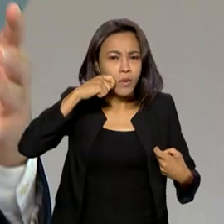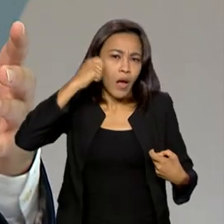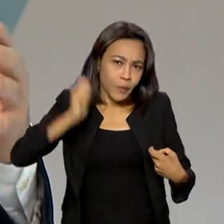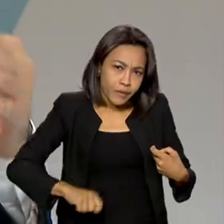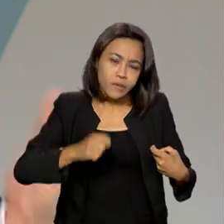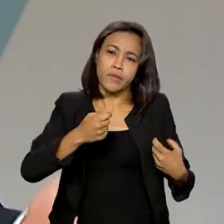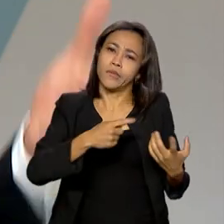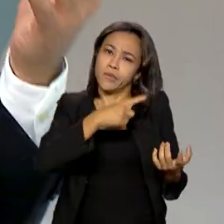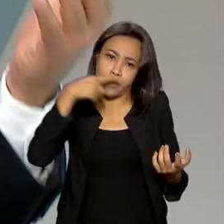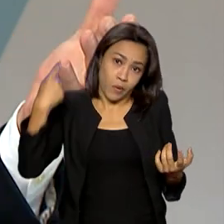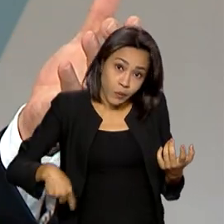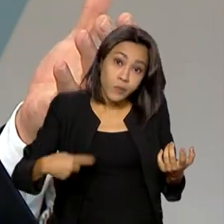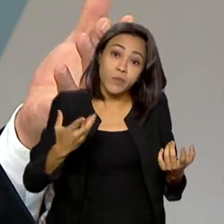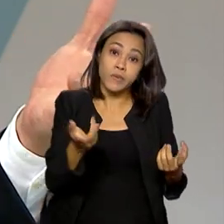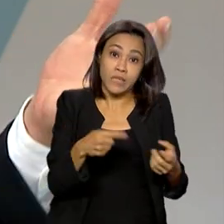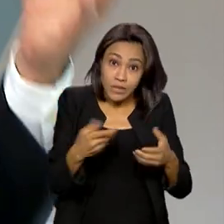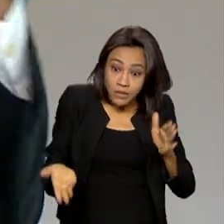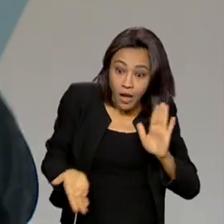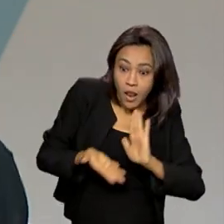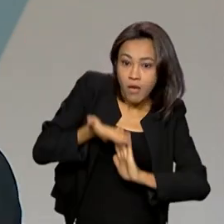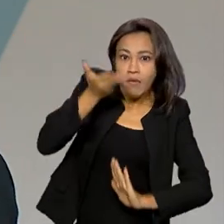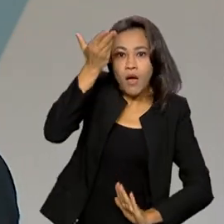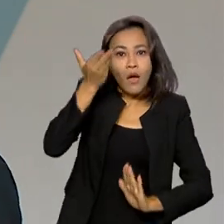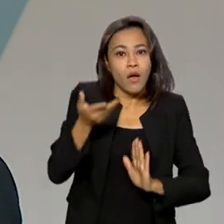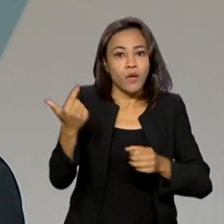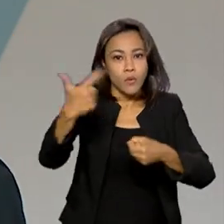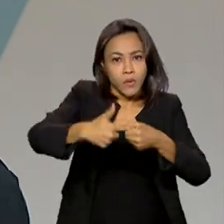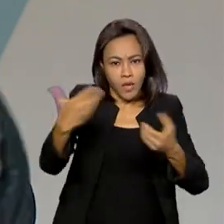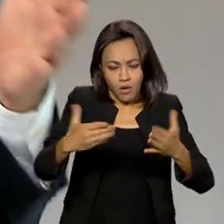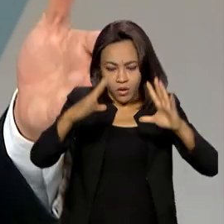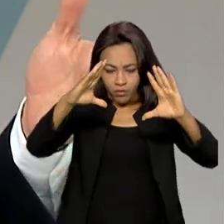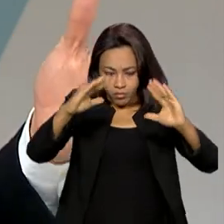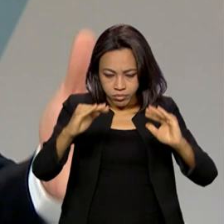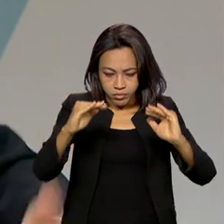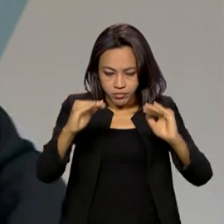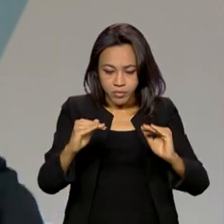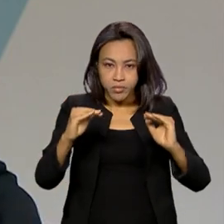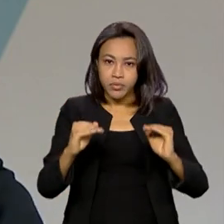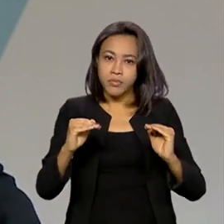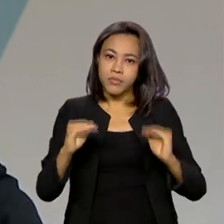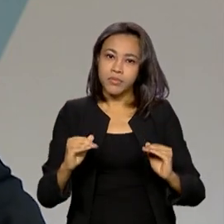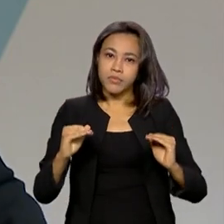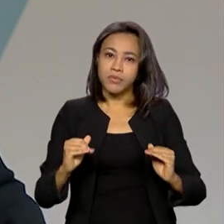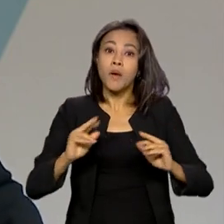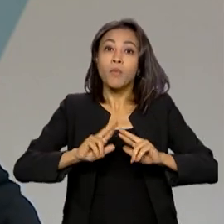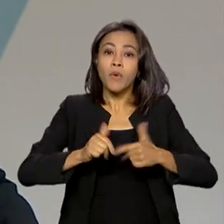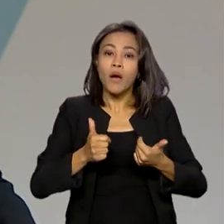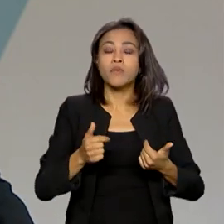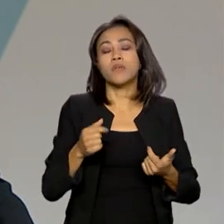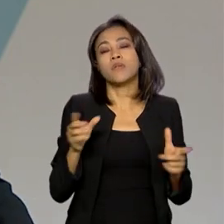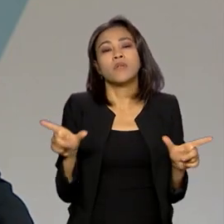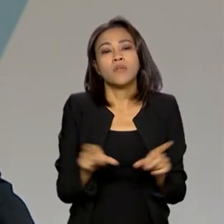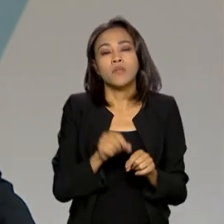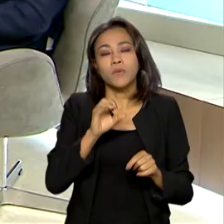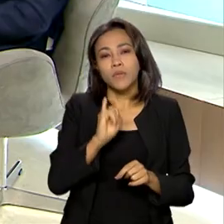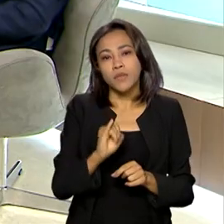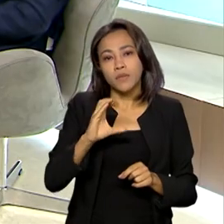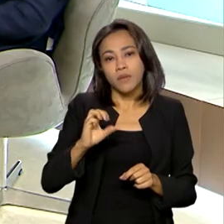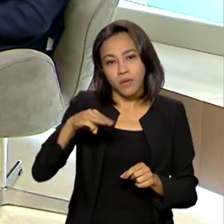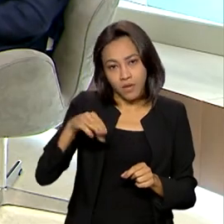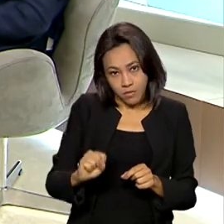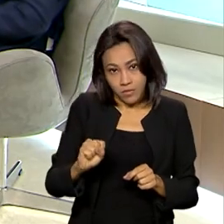fatores elevaram o preço dos combustíveis que agora estão caindo também por conta do ICMS de 18% nos Estados,